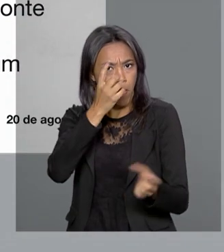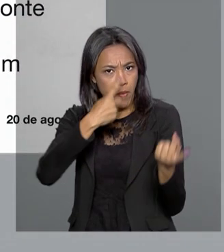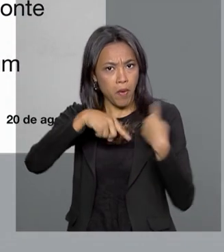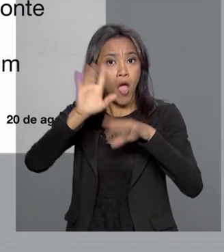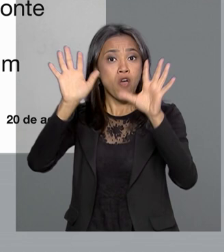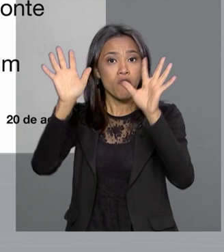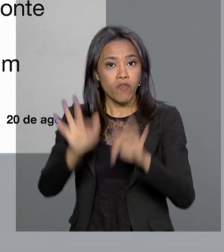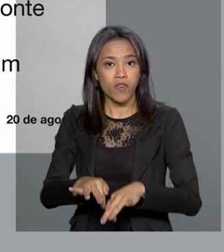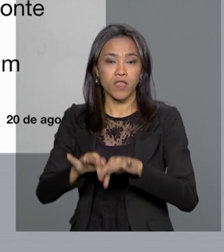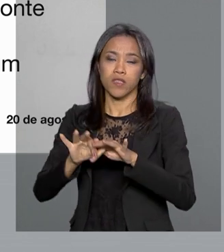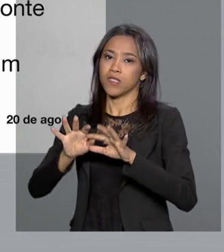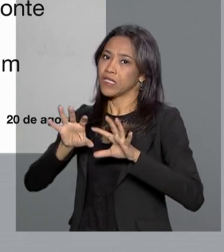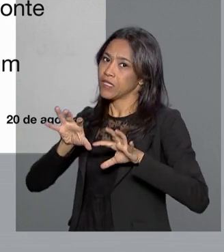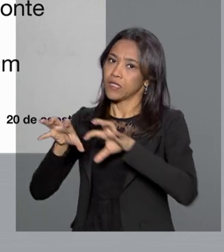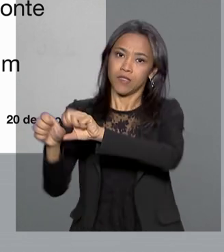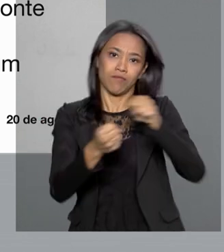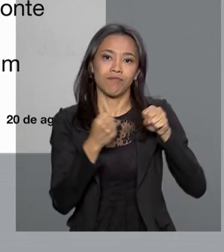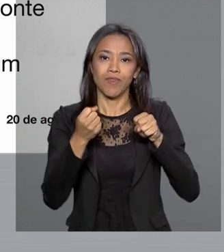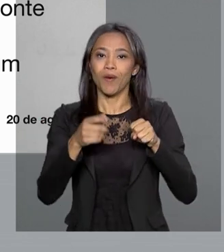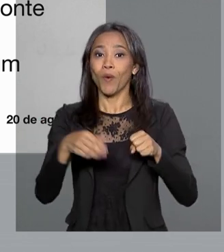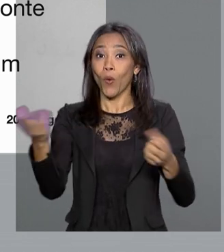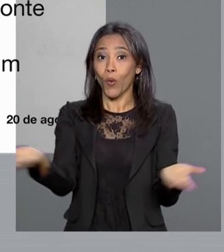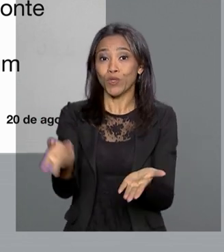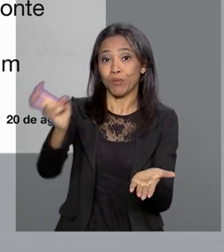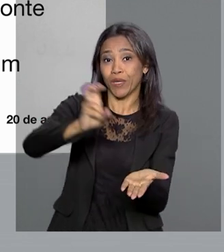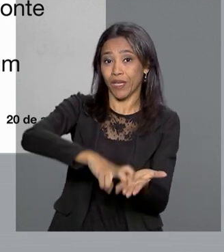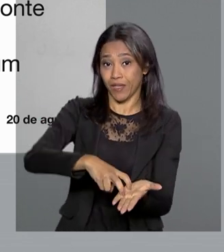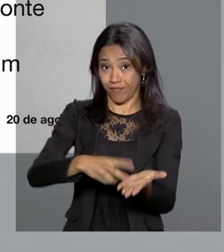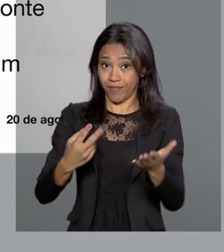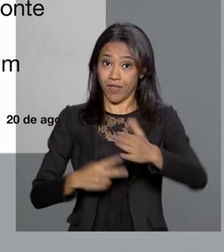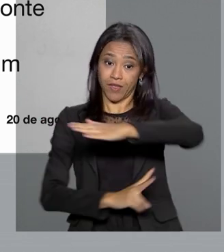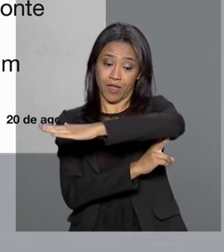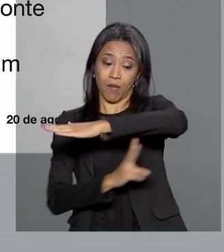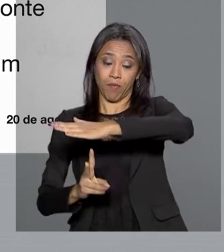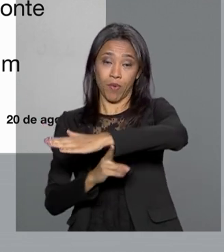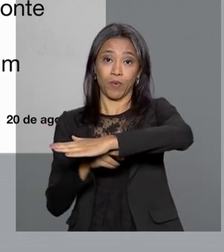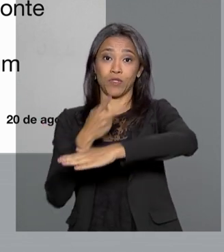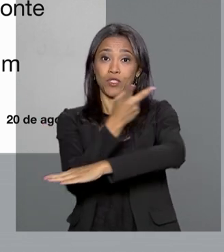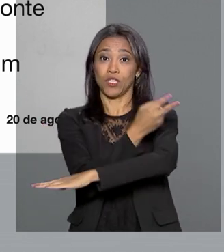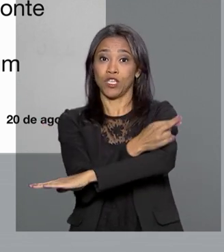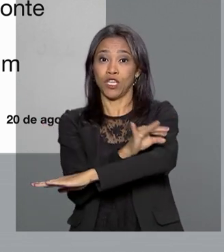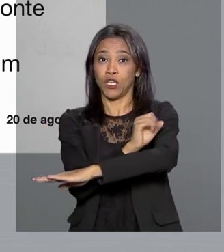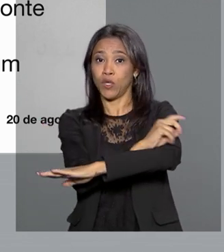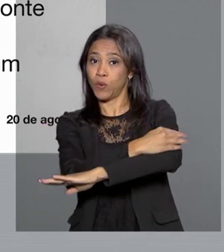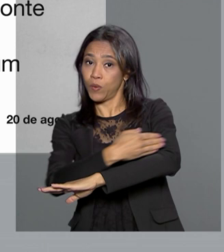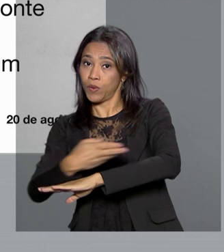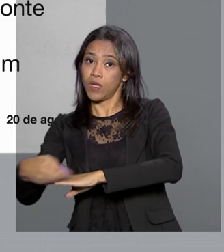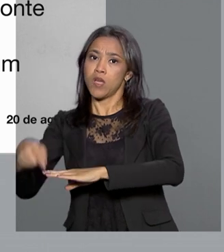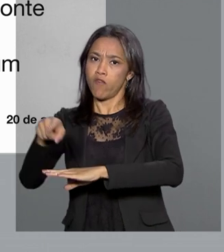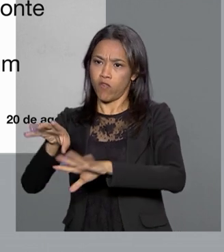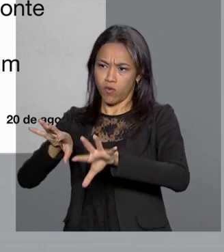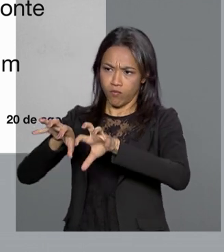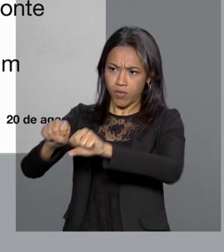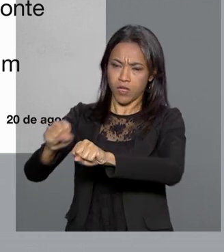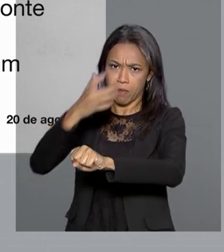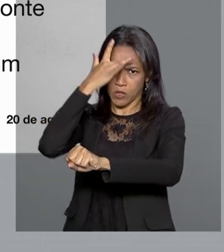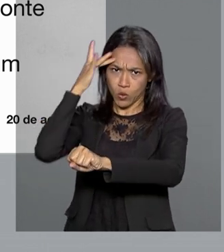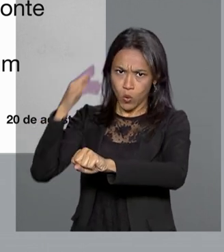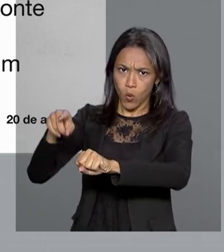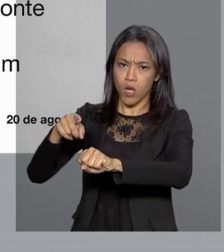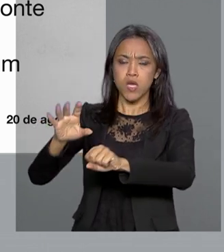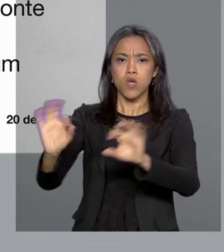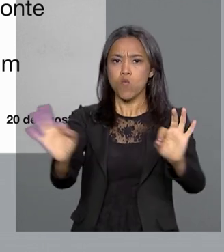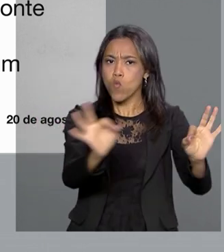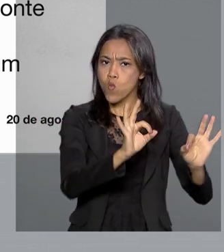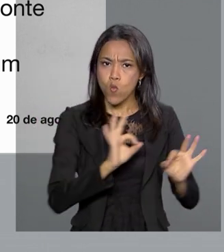sequestro de ônibus na ponte Rio-Niterói nesta manhã. No texto, o presidente disse que o criminoso foi neutralizado e nenhum refém